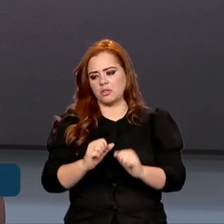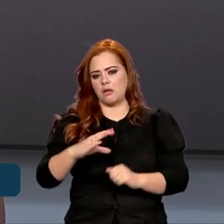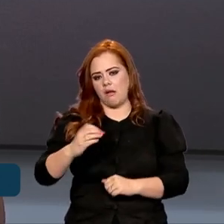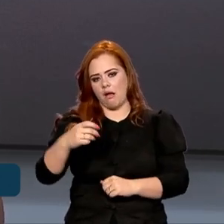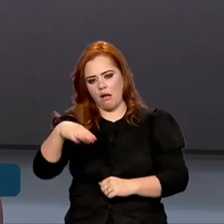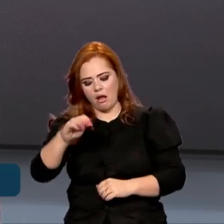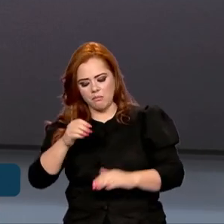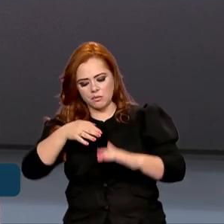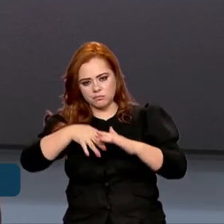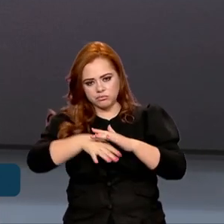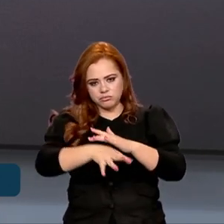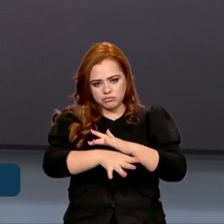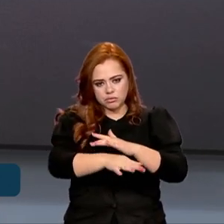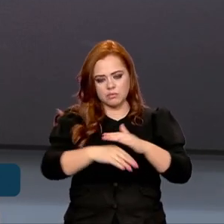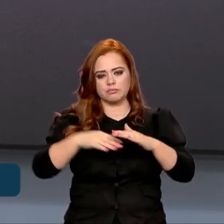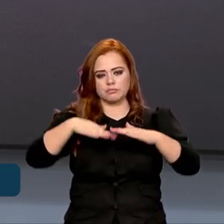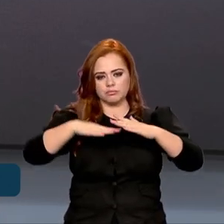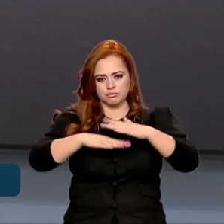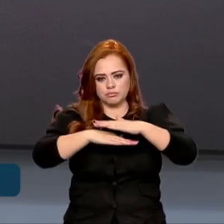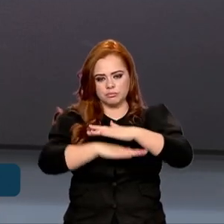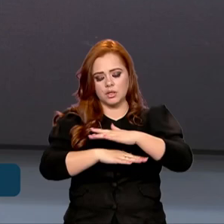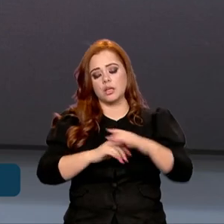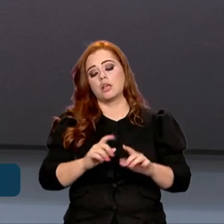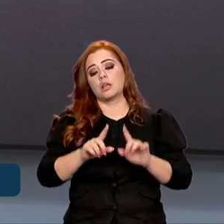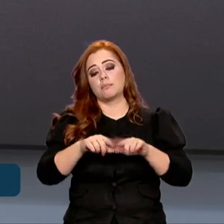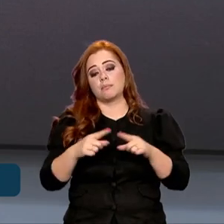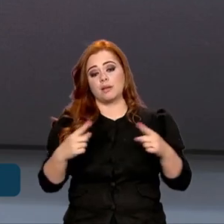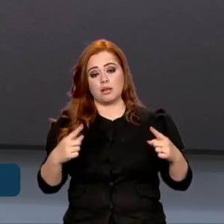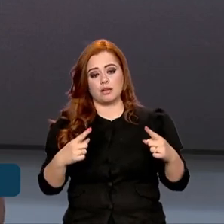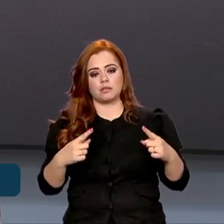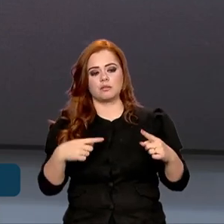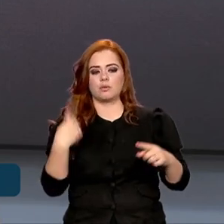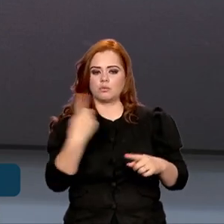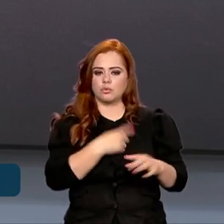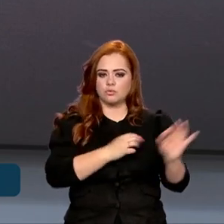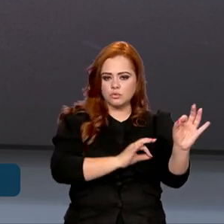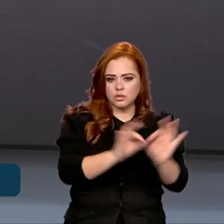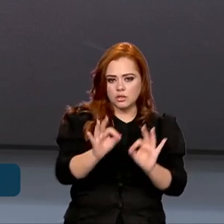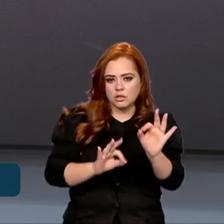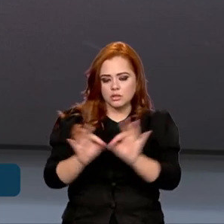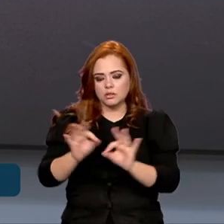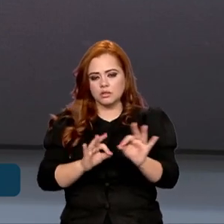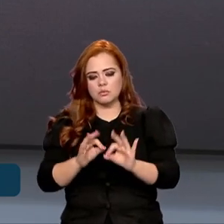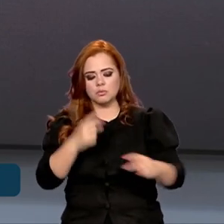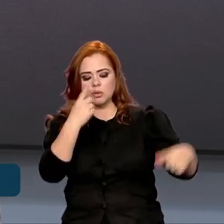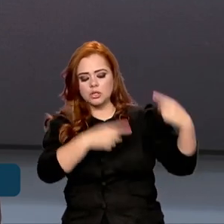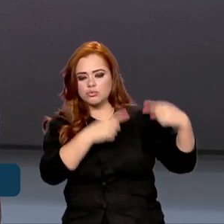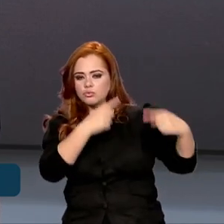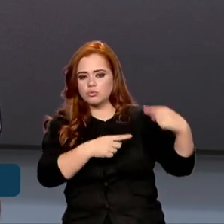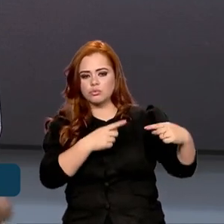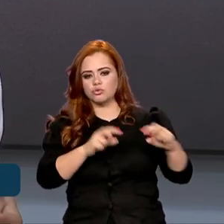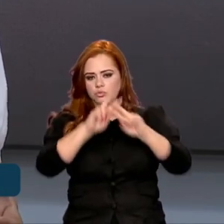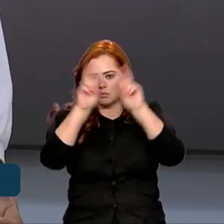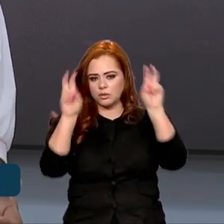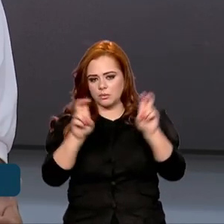parecida, e atender a Vila Amazônia, atender aquela região. Mas nós participamos das audiências públicas para debater sobre isso.